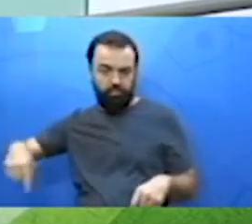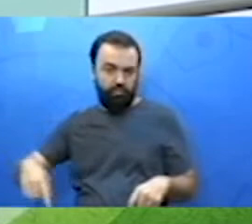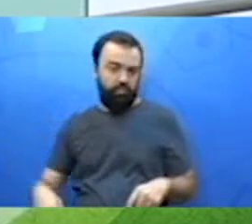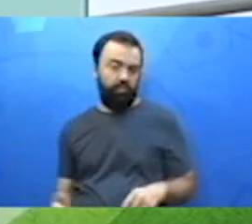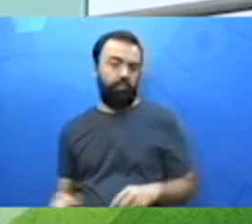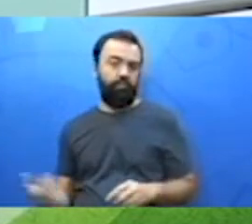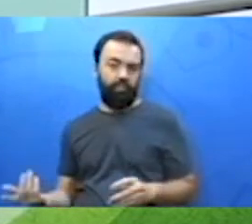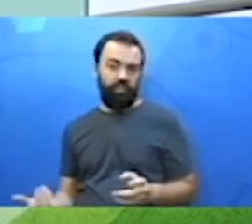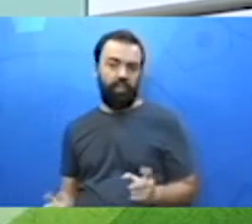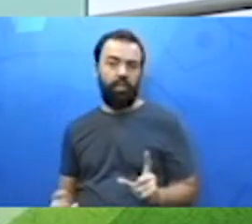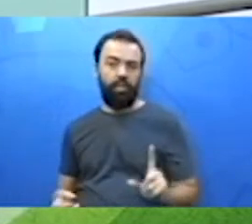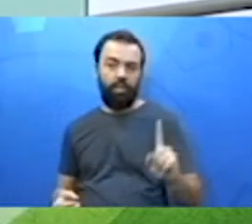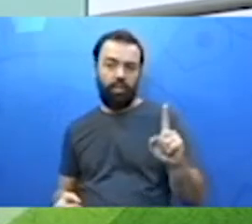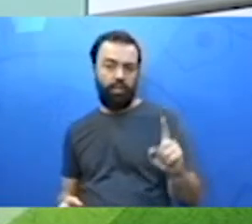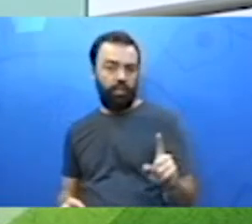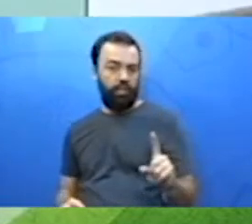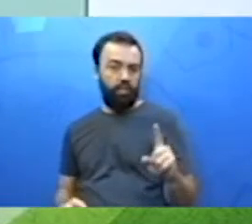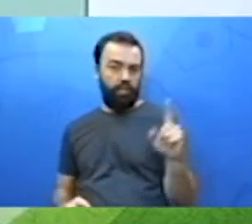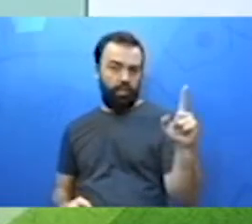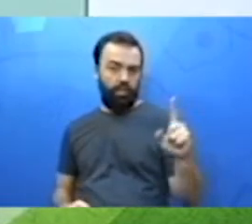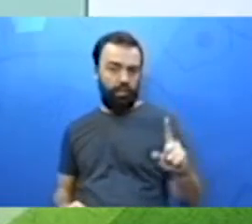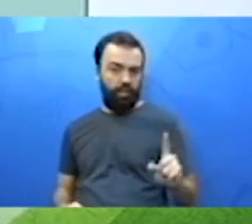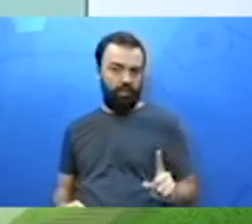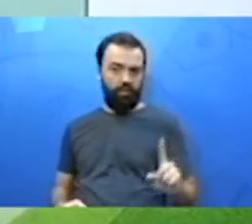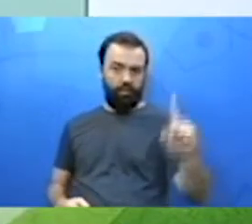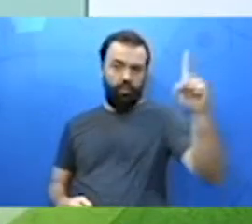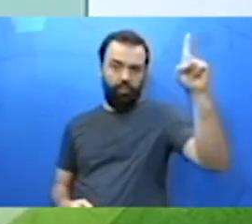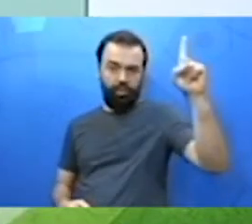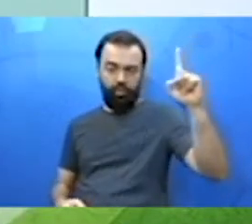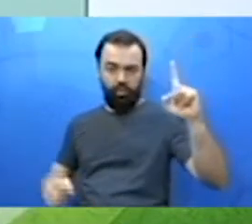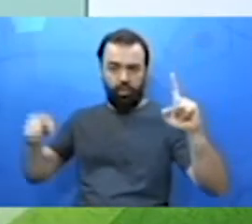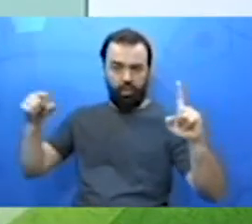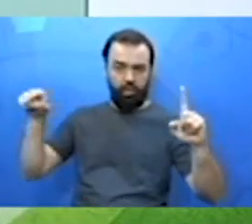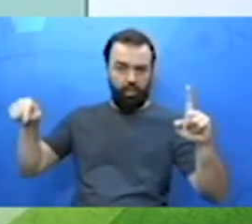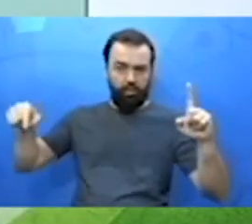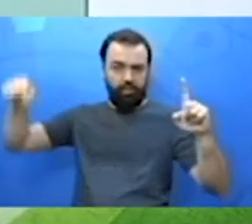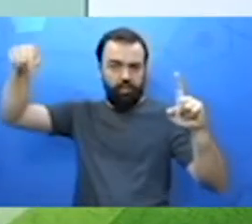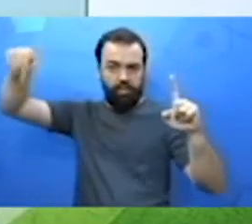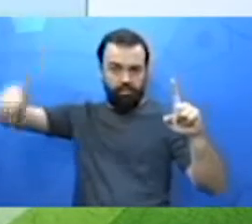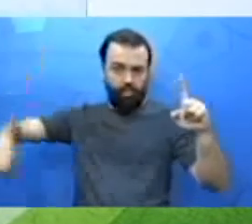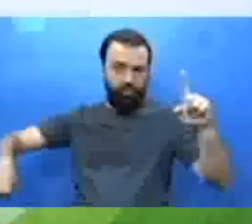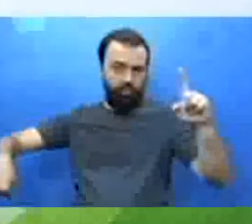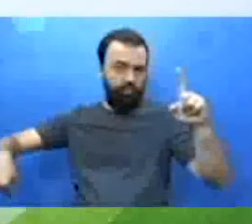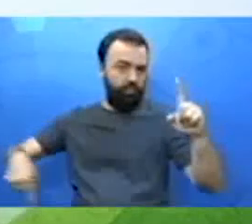Grandeza inversamente. Proporcional. Olha lá outro exemplo.